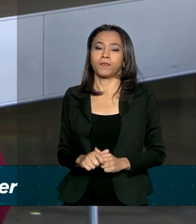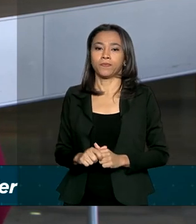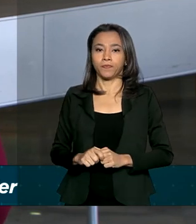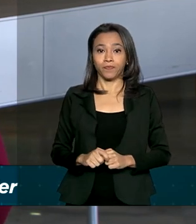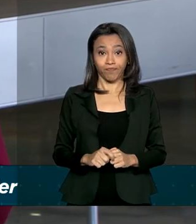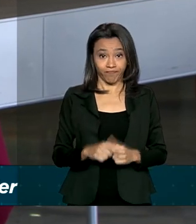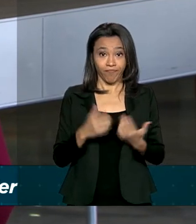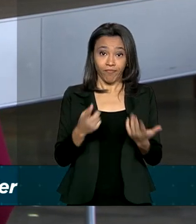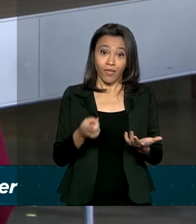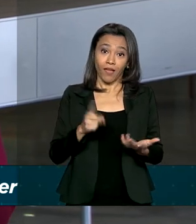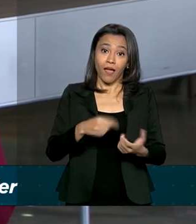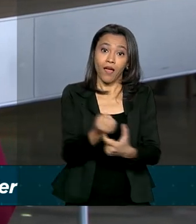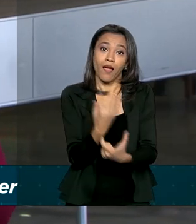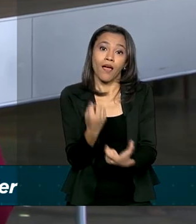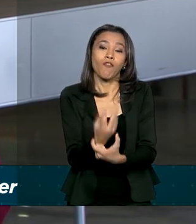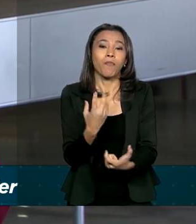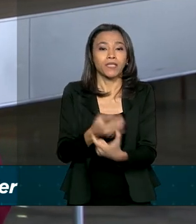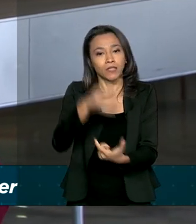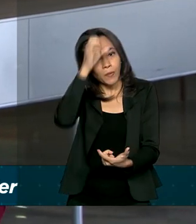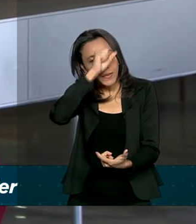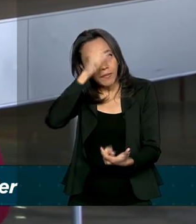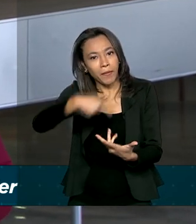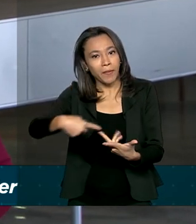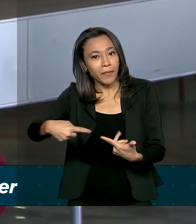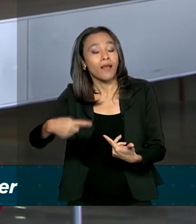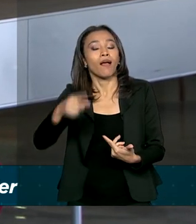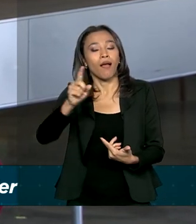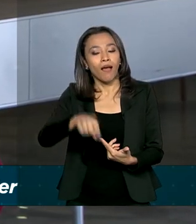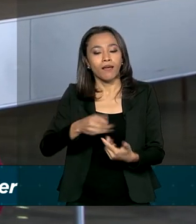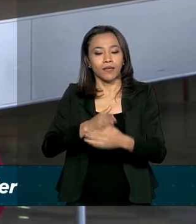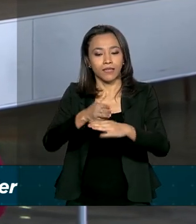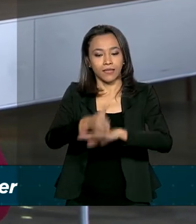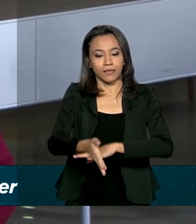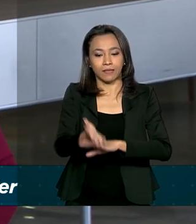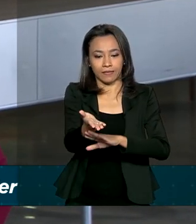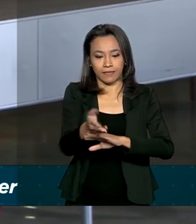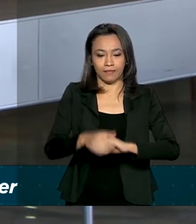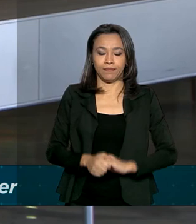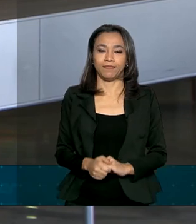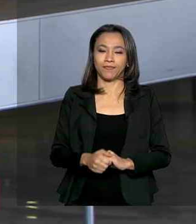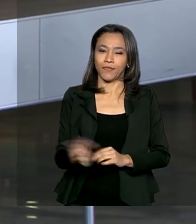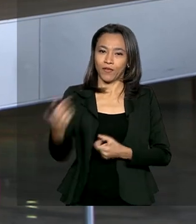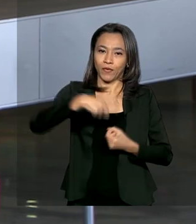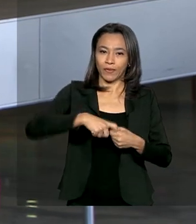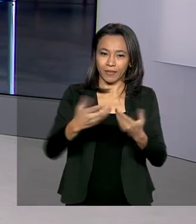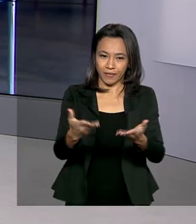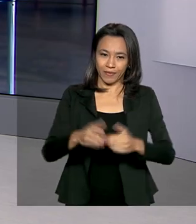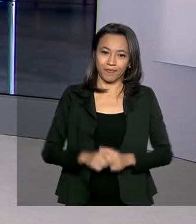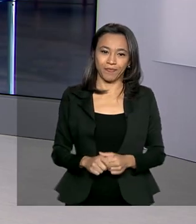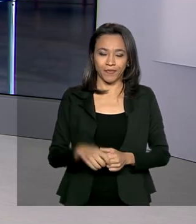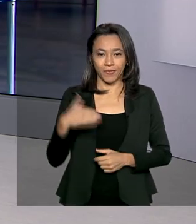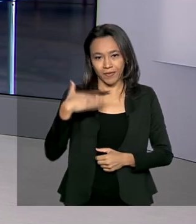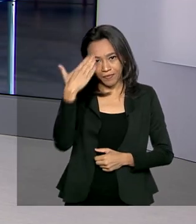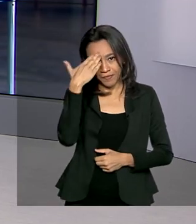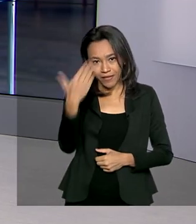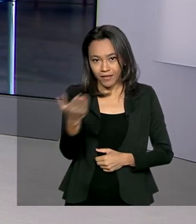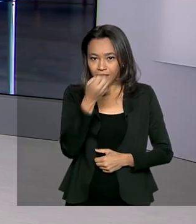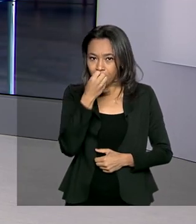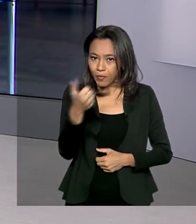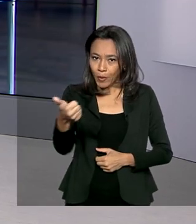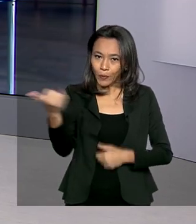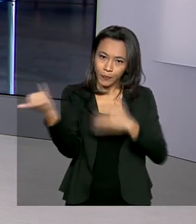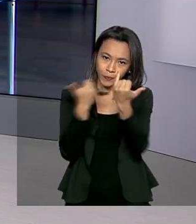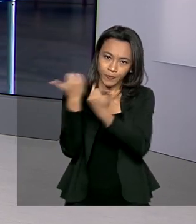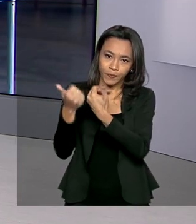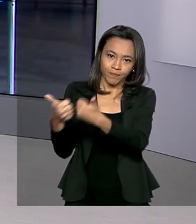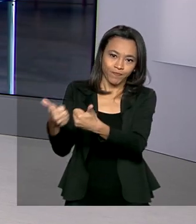de Aprender, alfabetização.mec.gov.br barra Tempo de Aprender. Voltamos com você, Roberto. Tá muito bom. Obrigado, Márcia, pelas